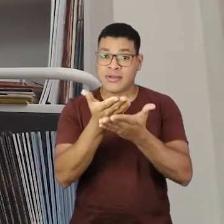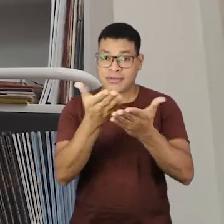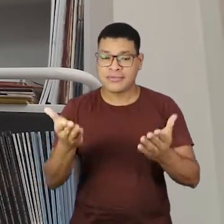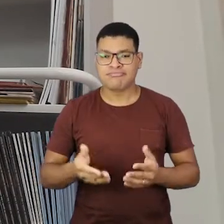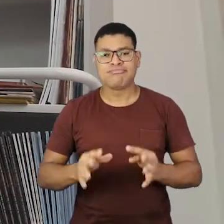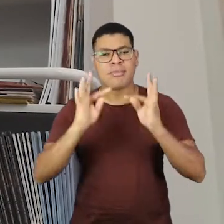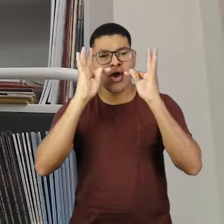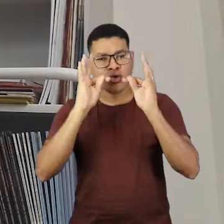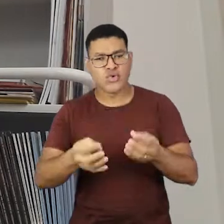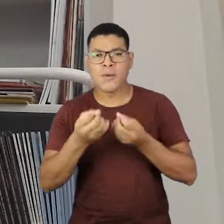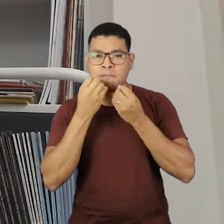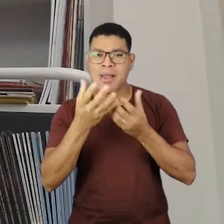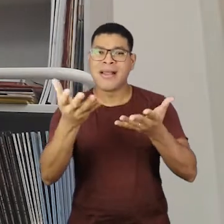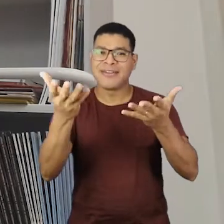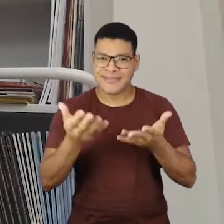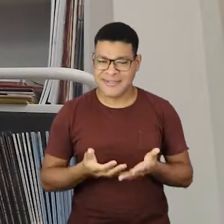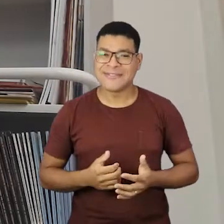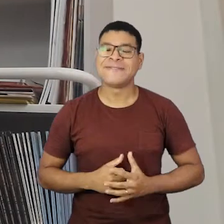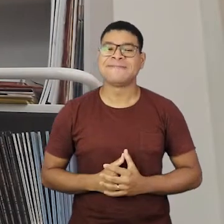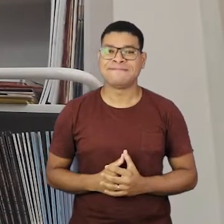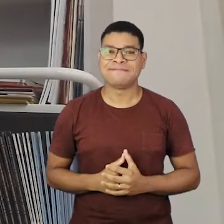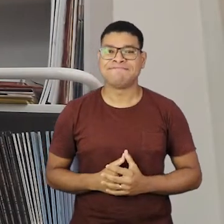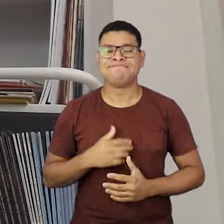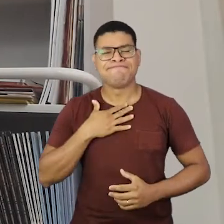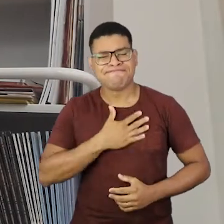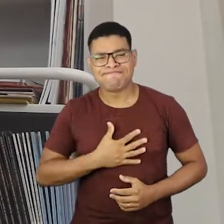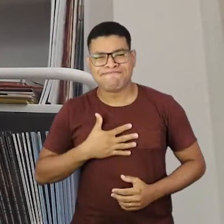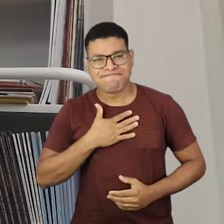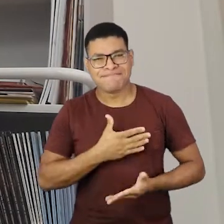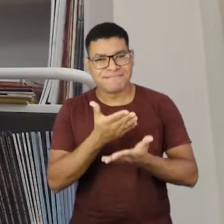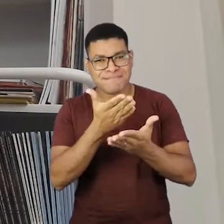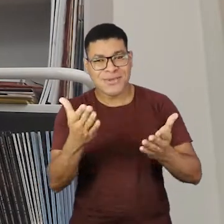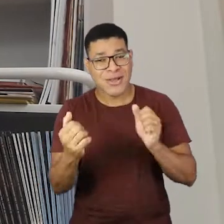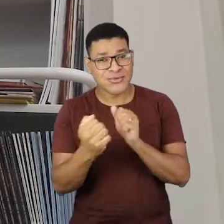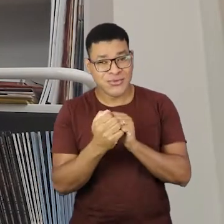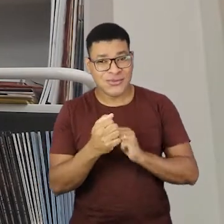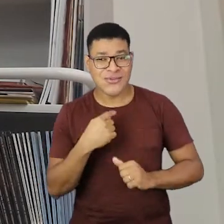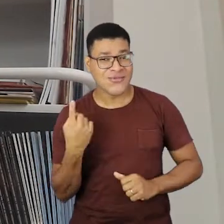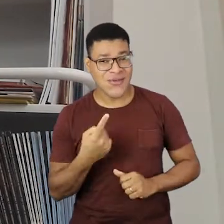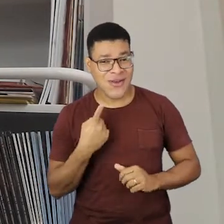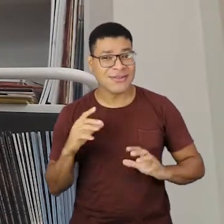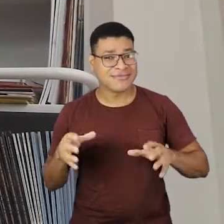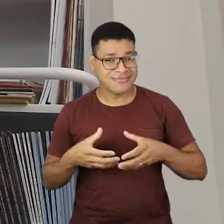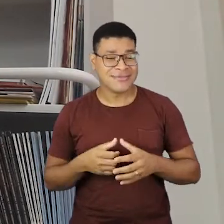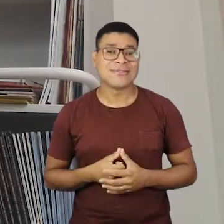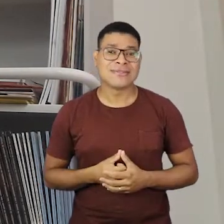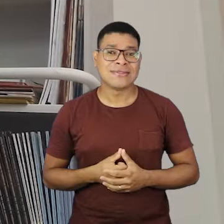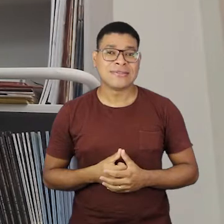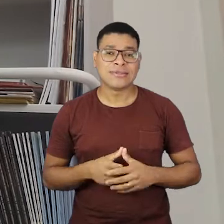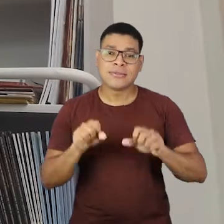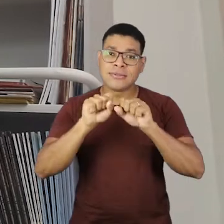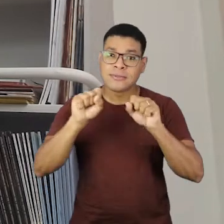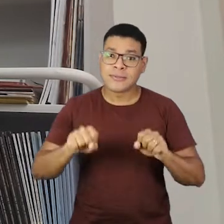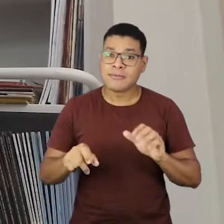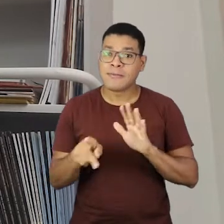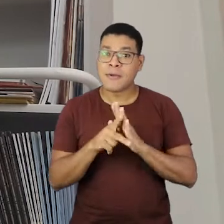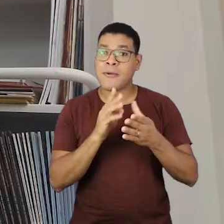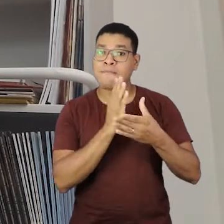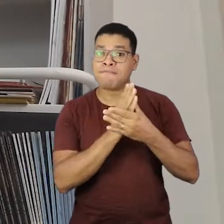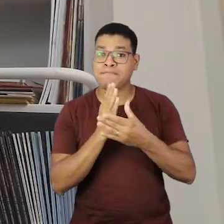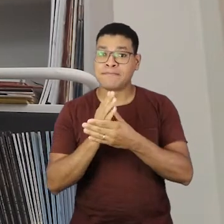Sejam todos bem-vindos! É um prazer tê-los conosco. O Sistema de